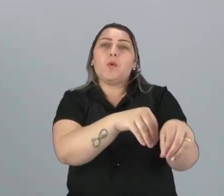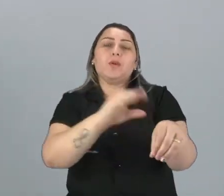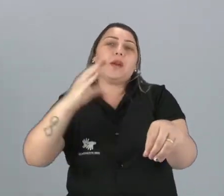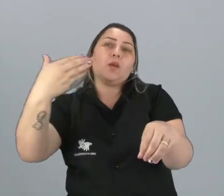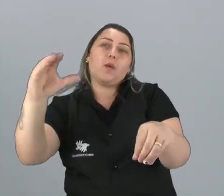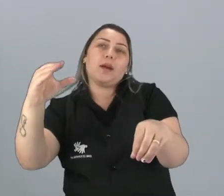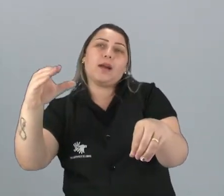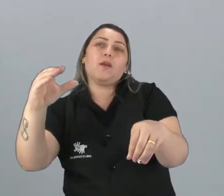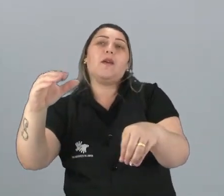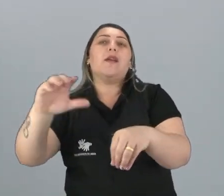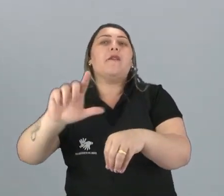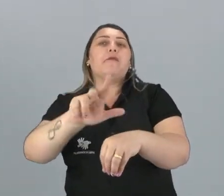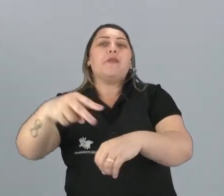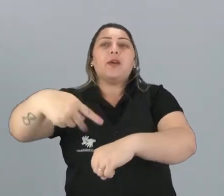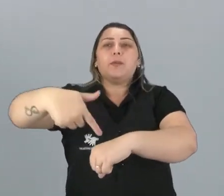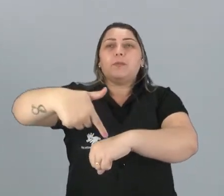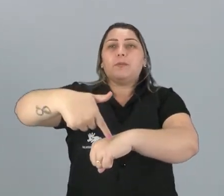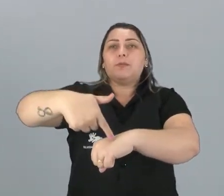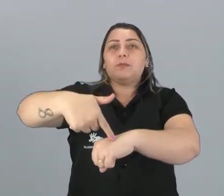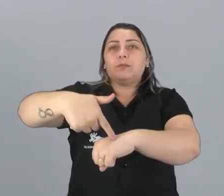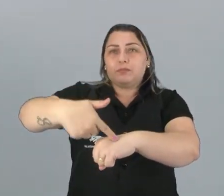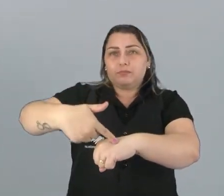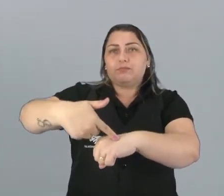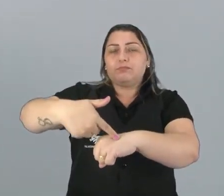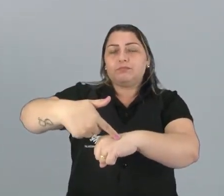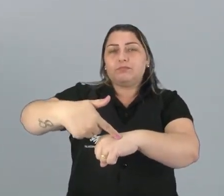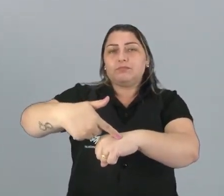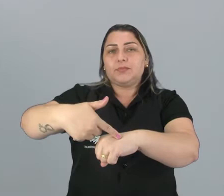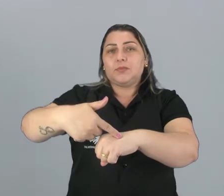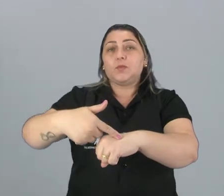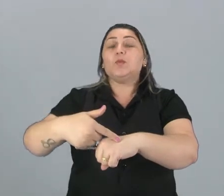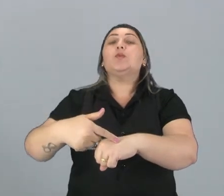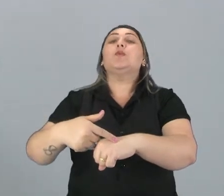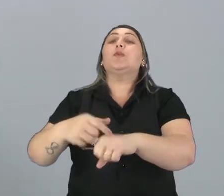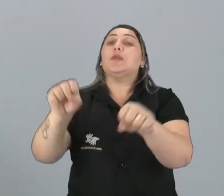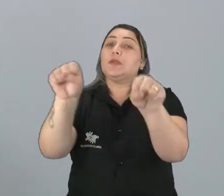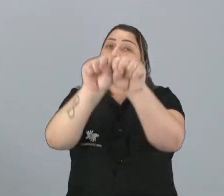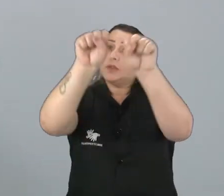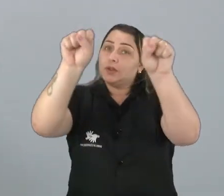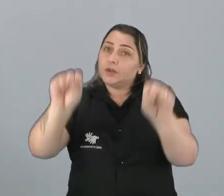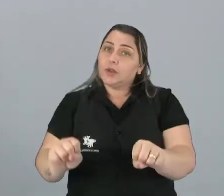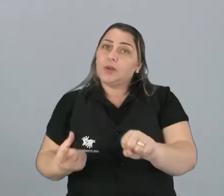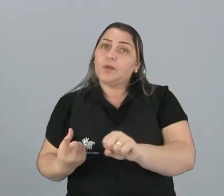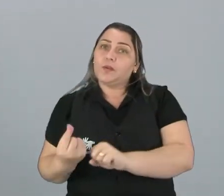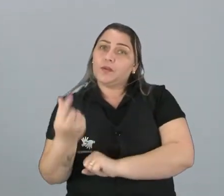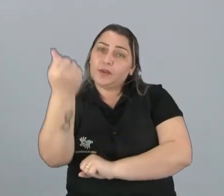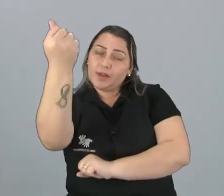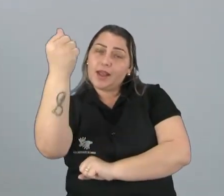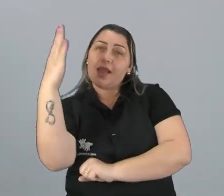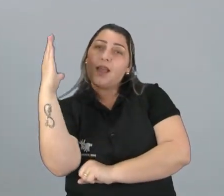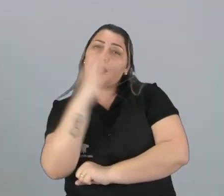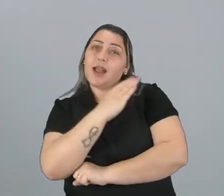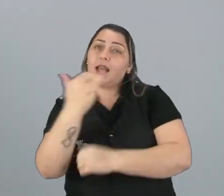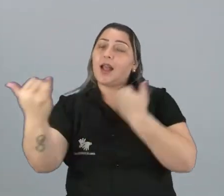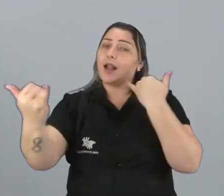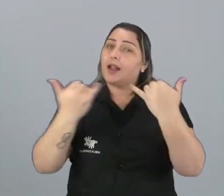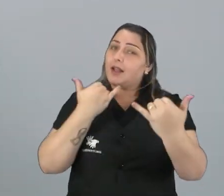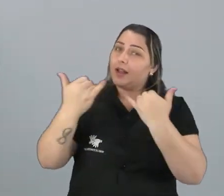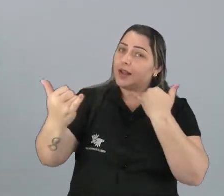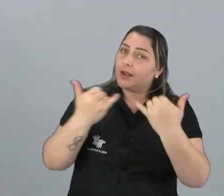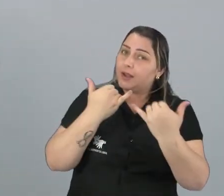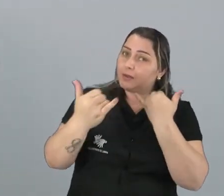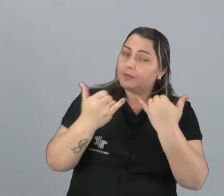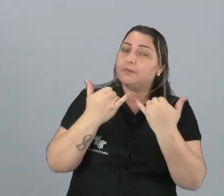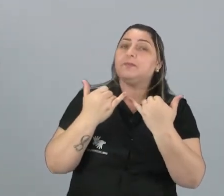da Petrobras e vai para a Nike, enfim. No sistema financeiro, a velocidade dessas informações de transações